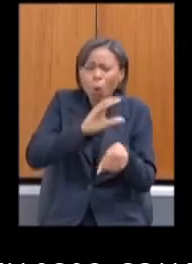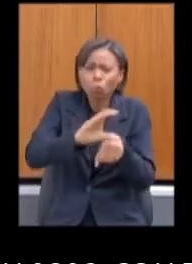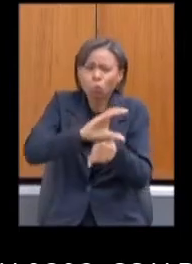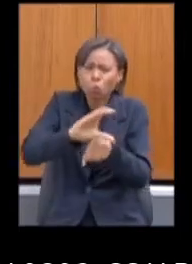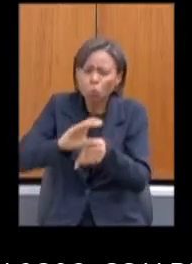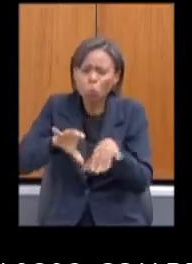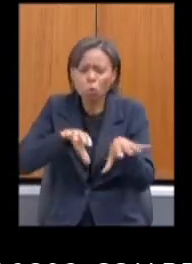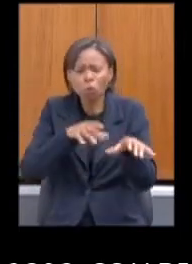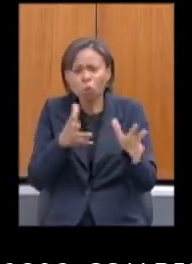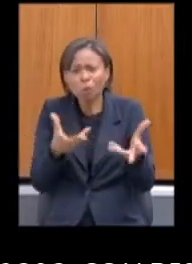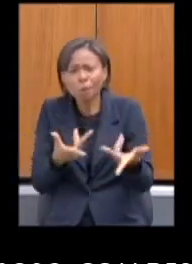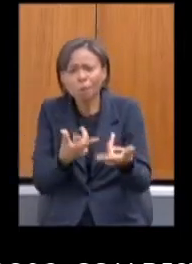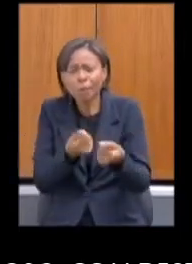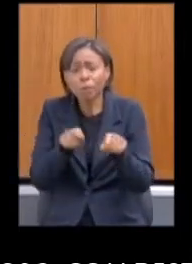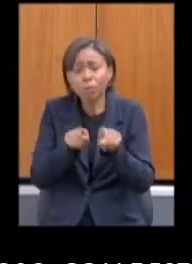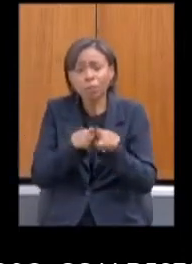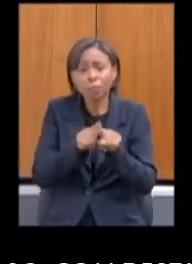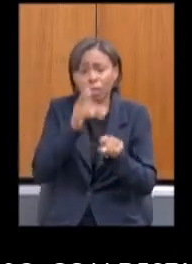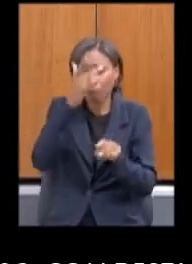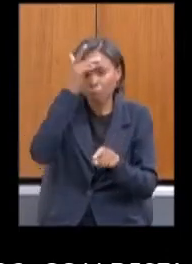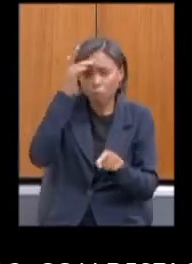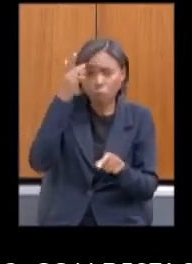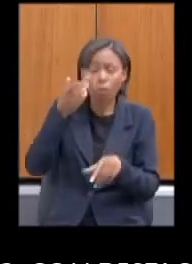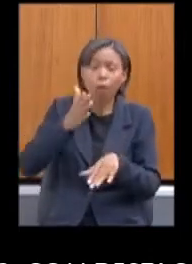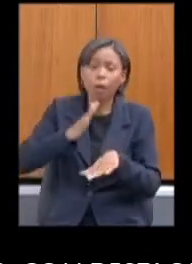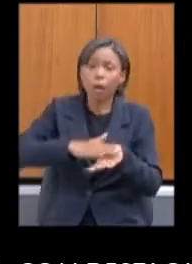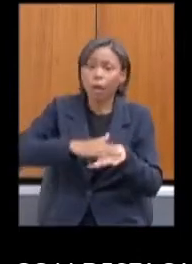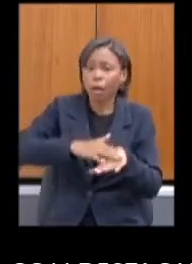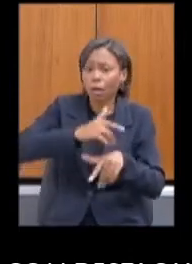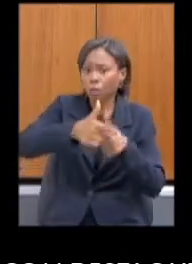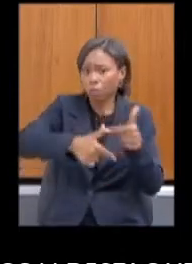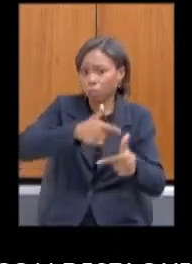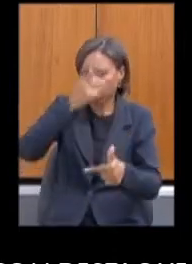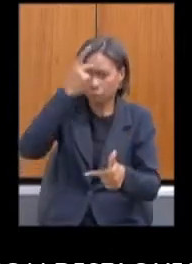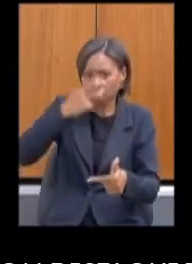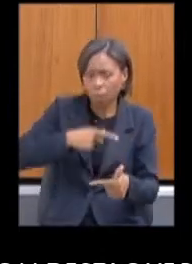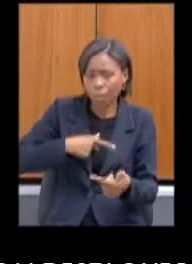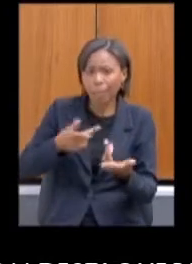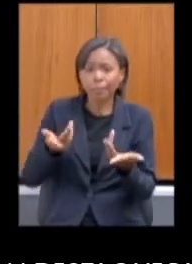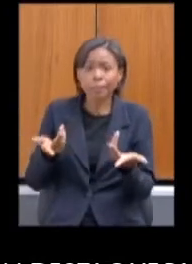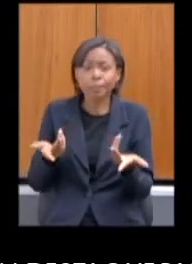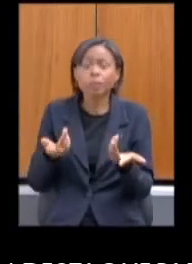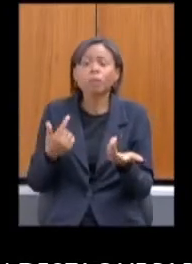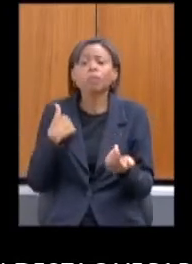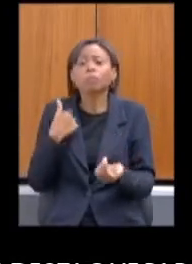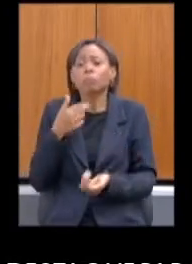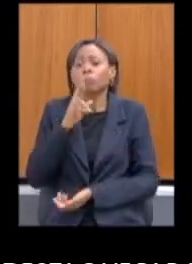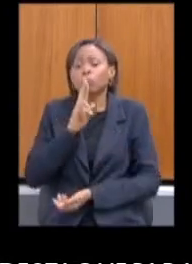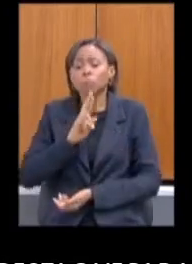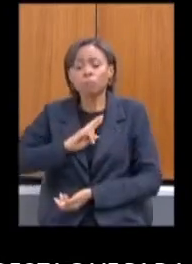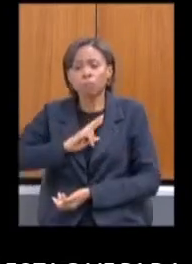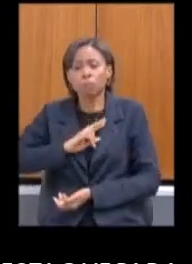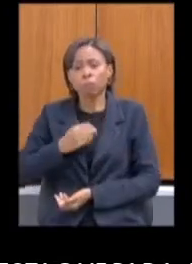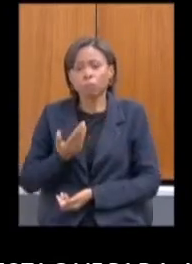trabalhadores rurais? Gostaria de obter respostas com relação a essas perguntas, Presidenta.